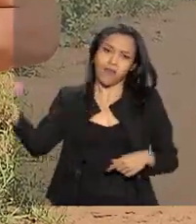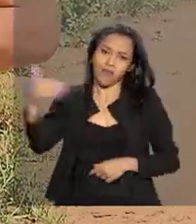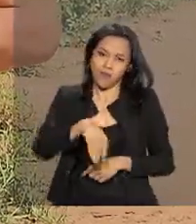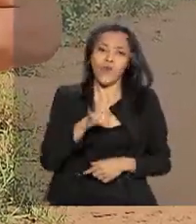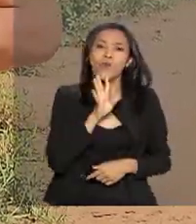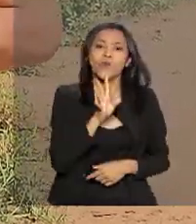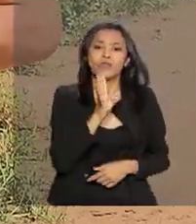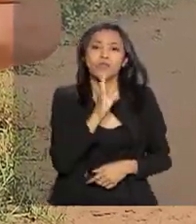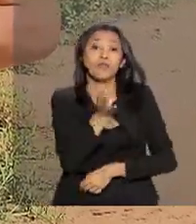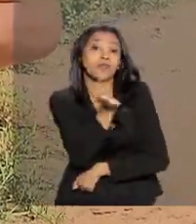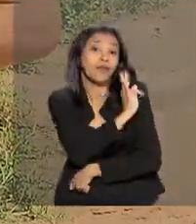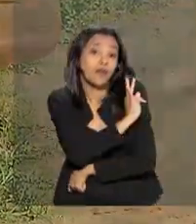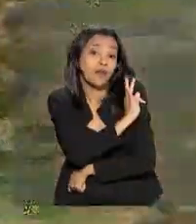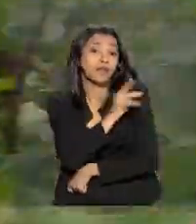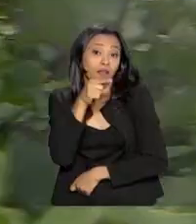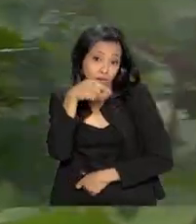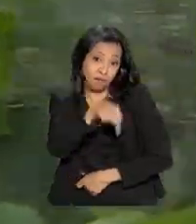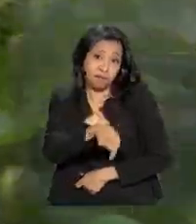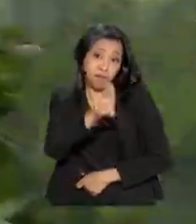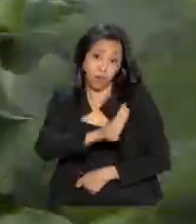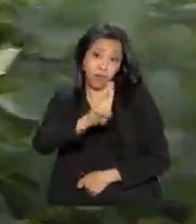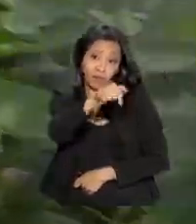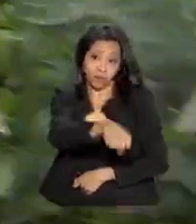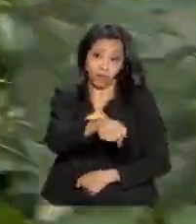conhecer as técnicas usadas aqui.